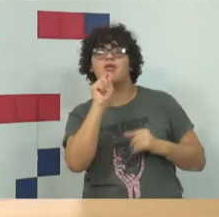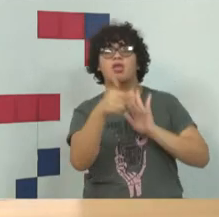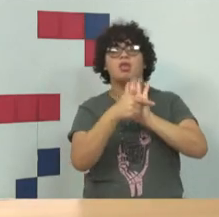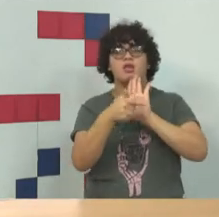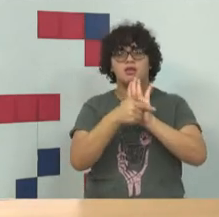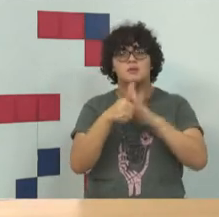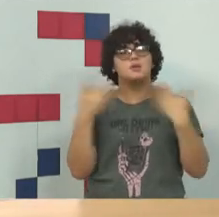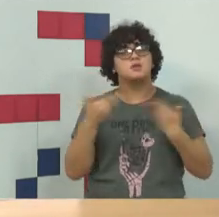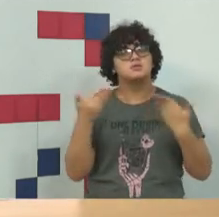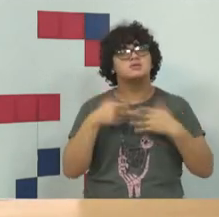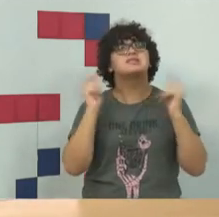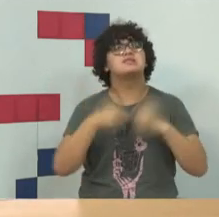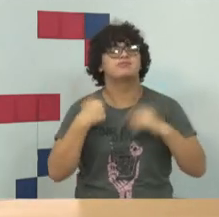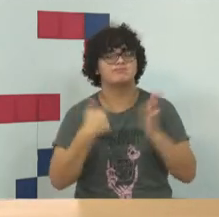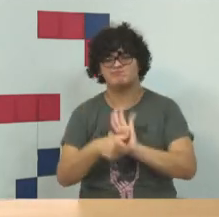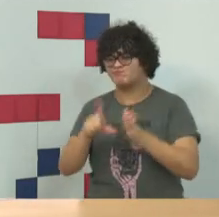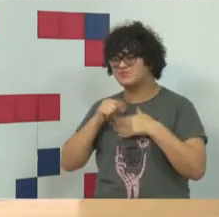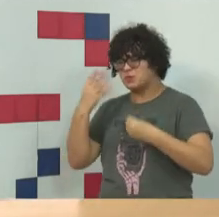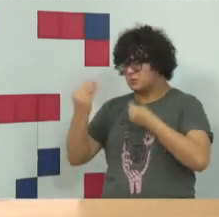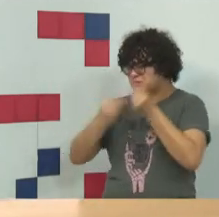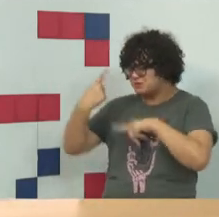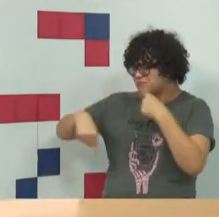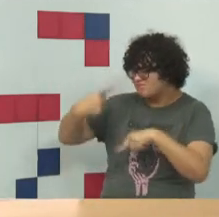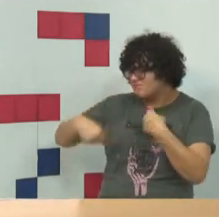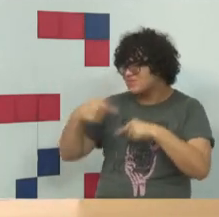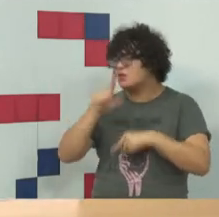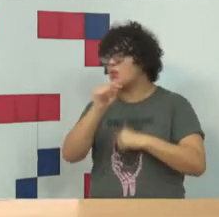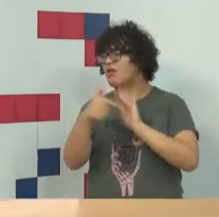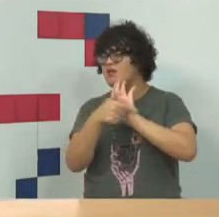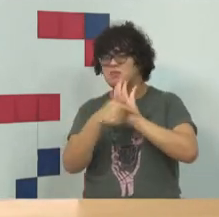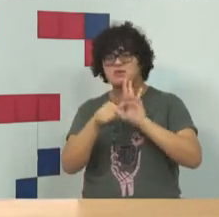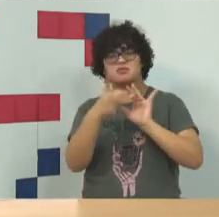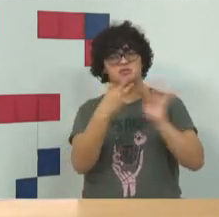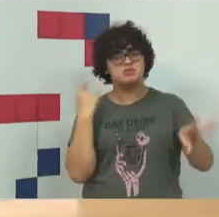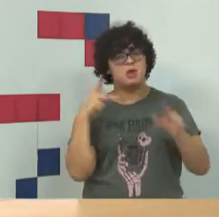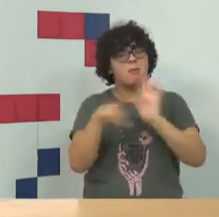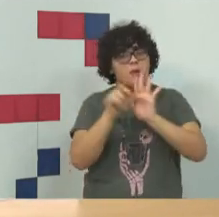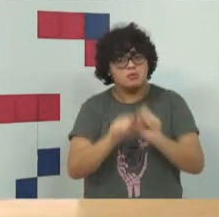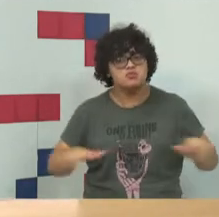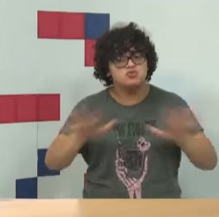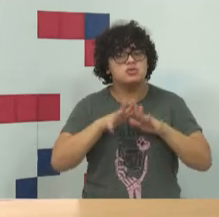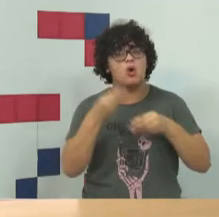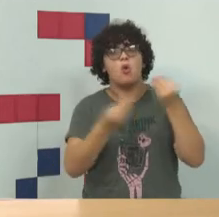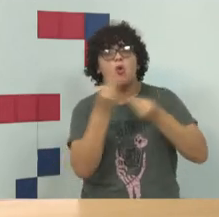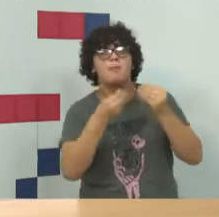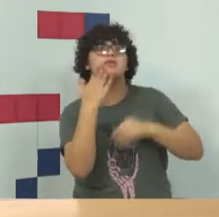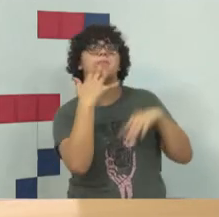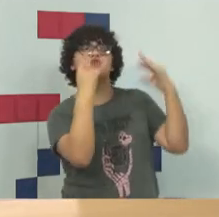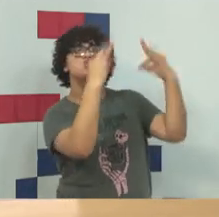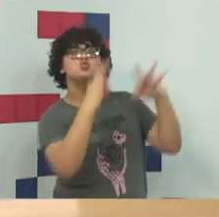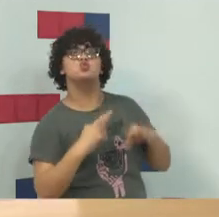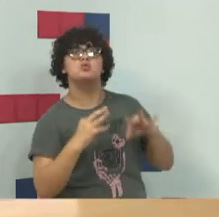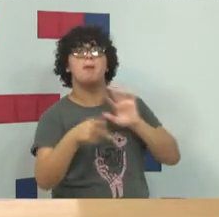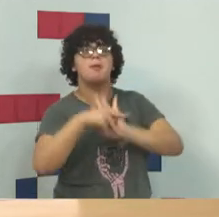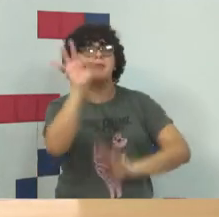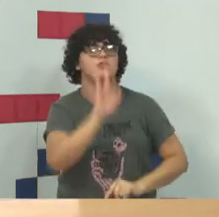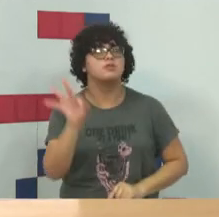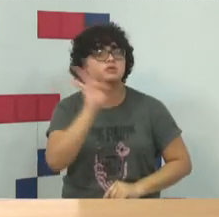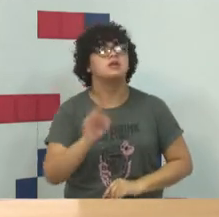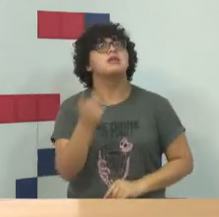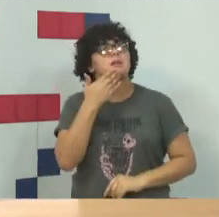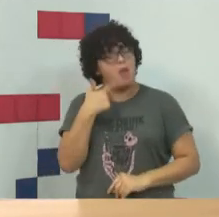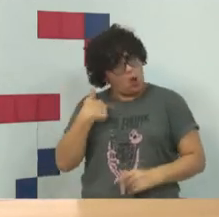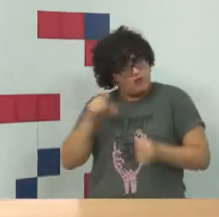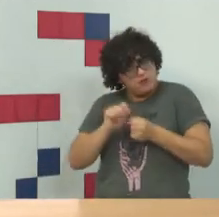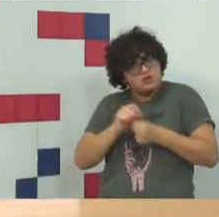digital, e que antecede a discussão do crime digital, que é a parte geral, a construção acadêmica, que nós temos feito, eu